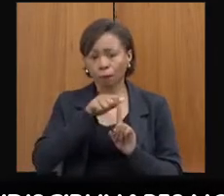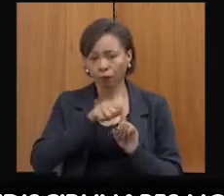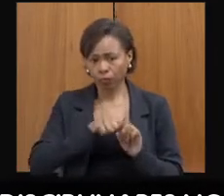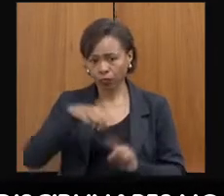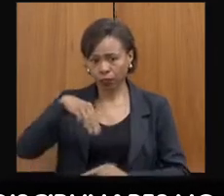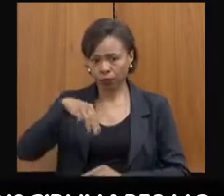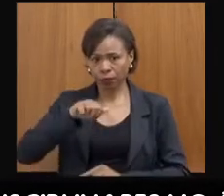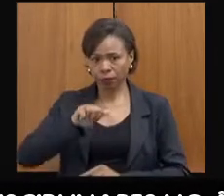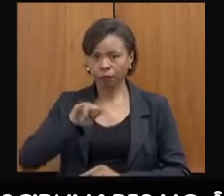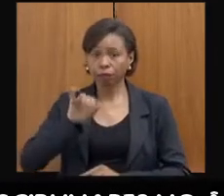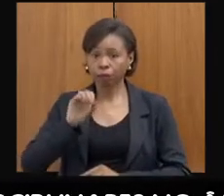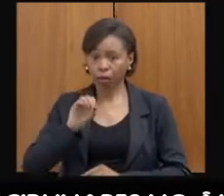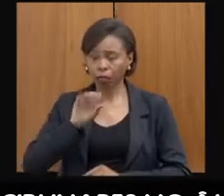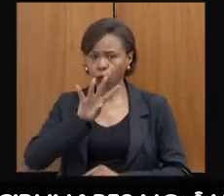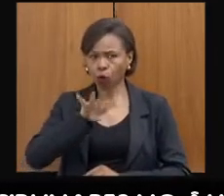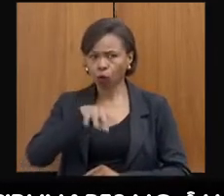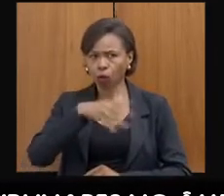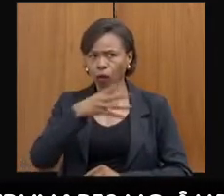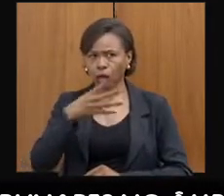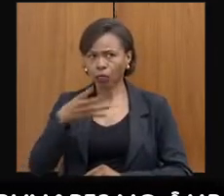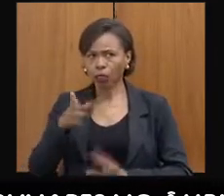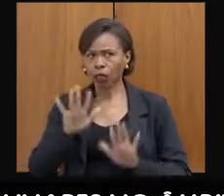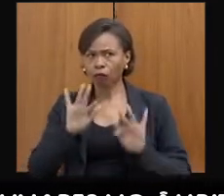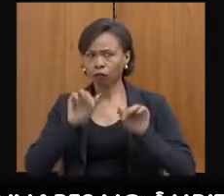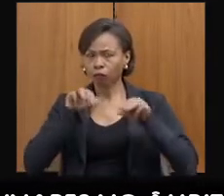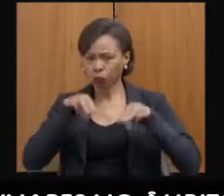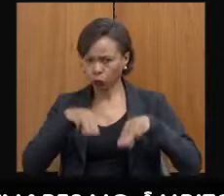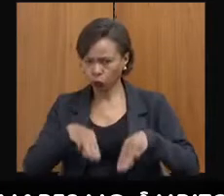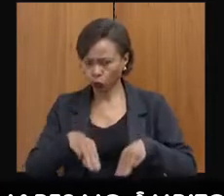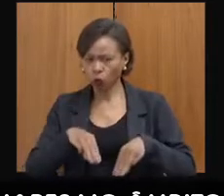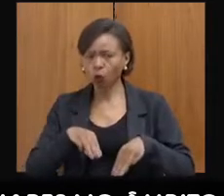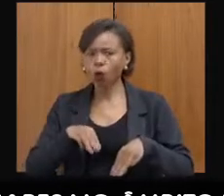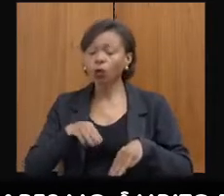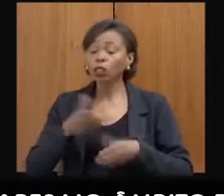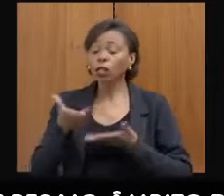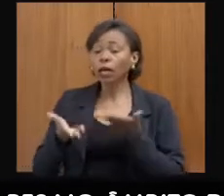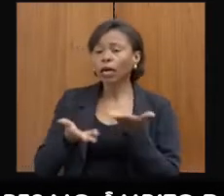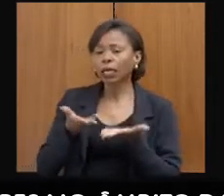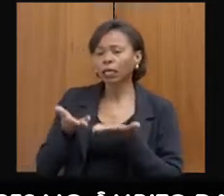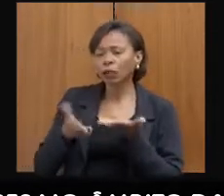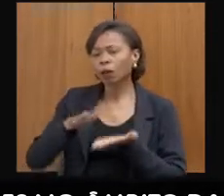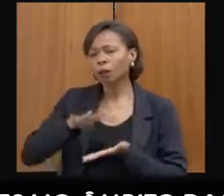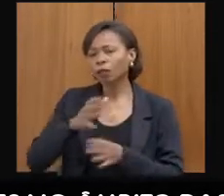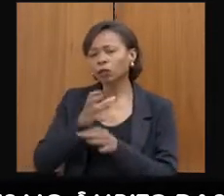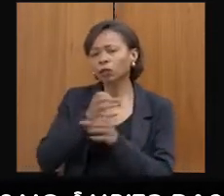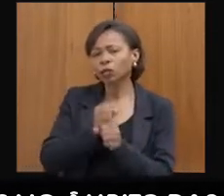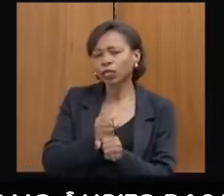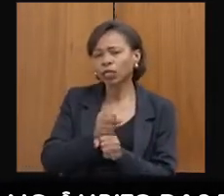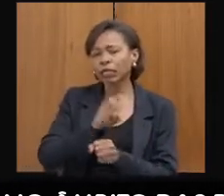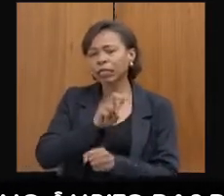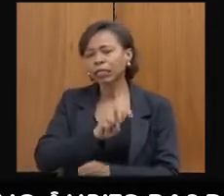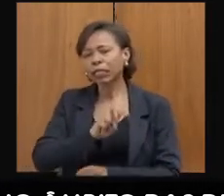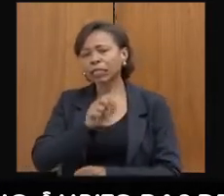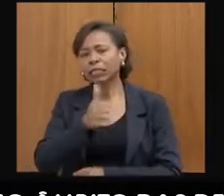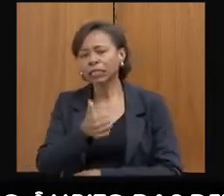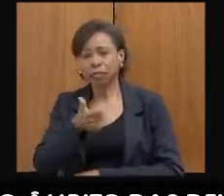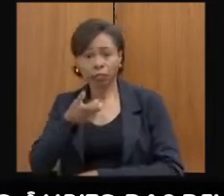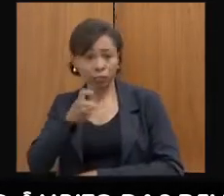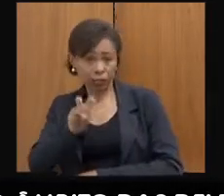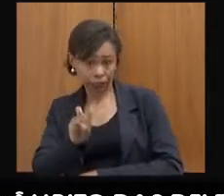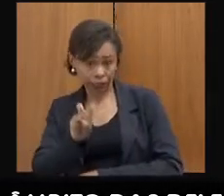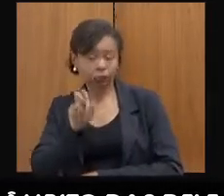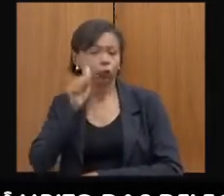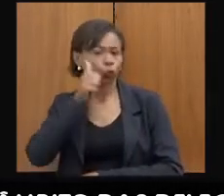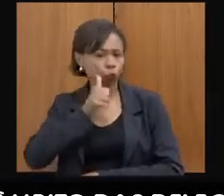fechamos a planilha no finalzinho de maio, nós já atendemos uma média de 510, 515 mulheres. Eu